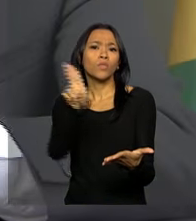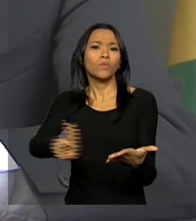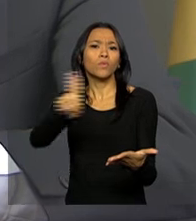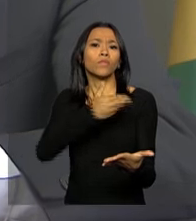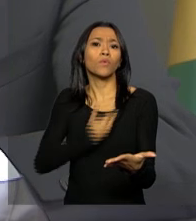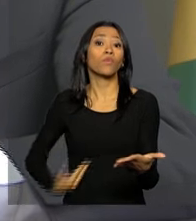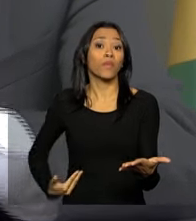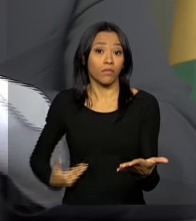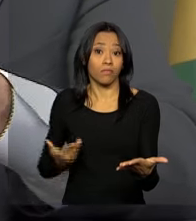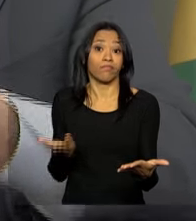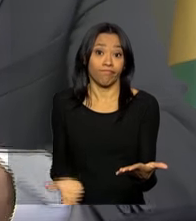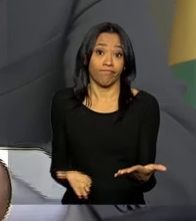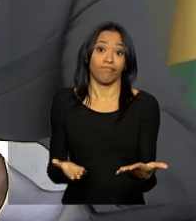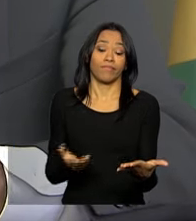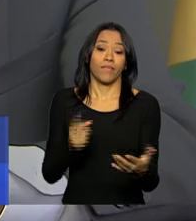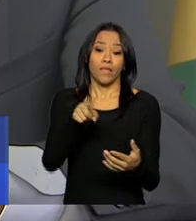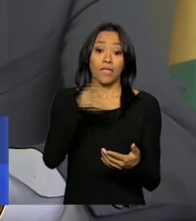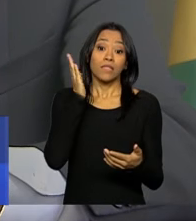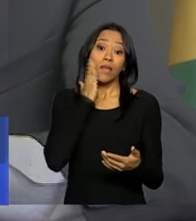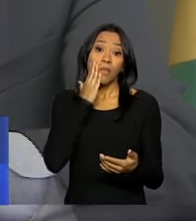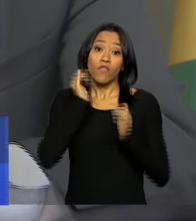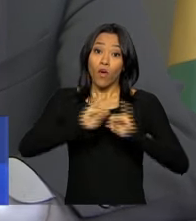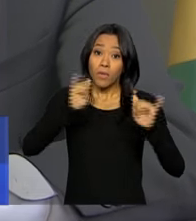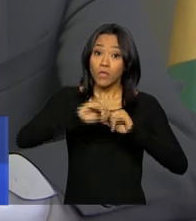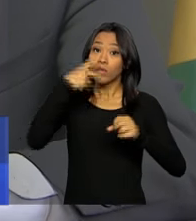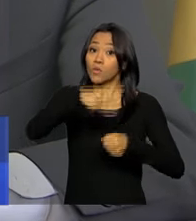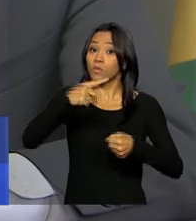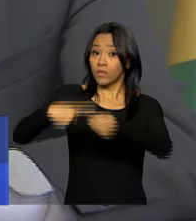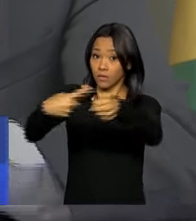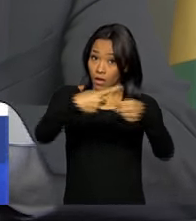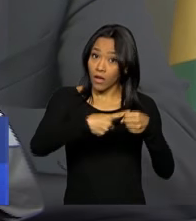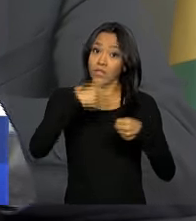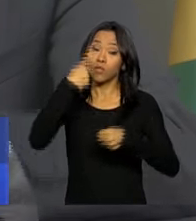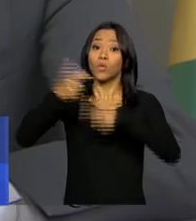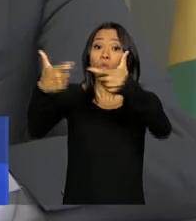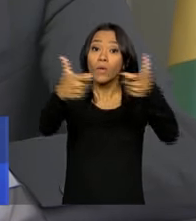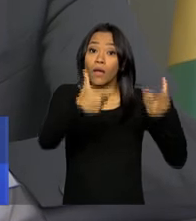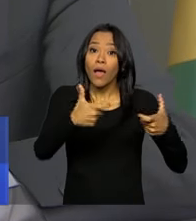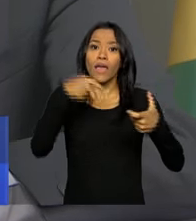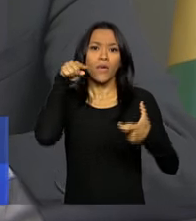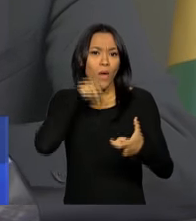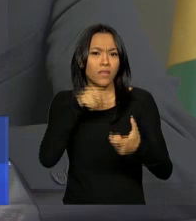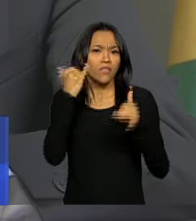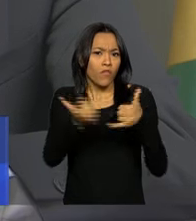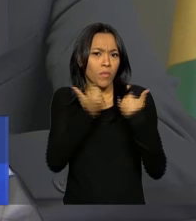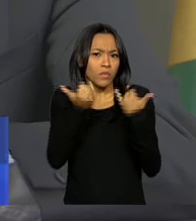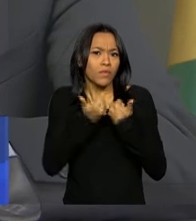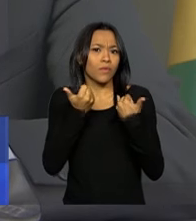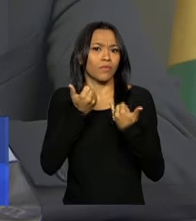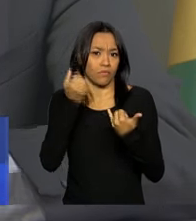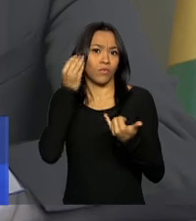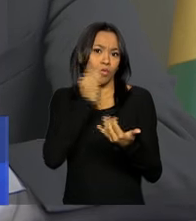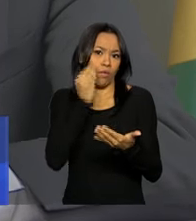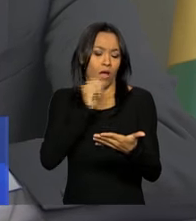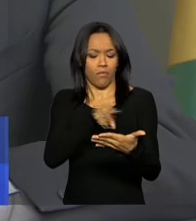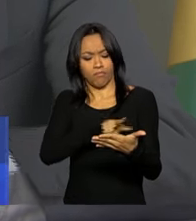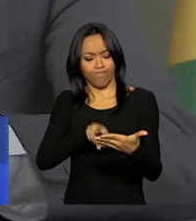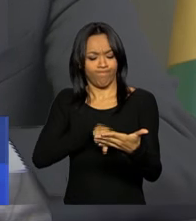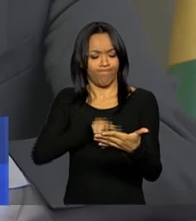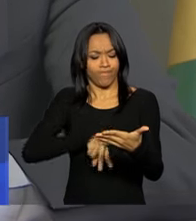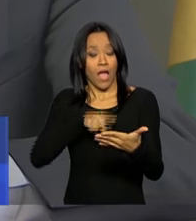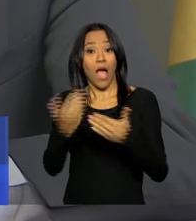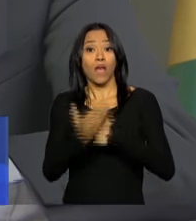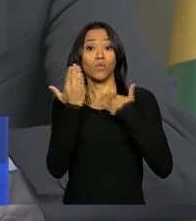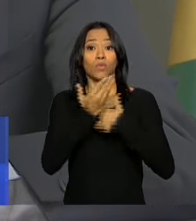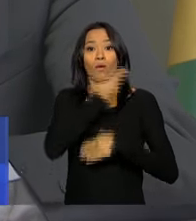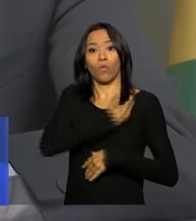Ele poderá ter a informação sobre sua cidade e seu bairro e, com essa informação, ele poderá ajudar o poder